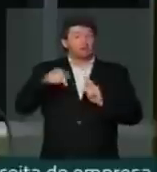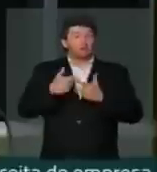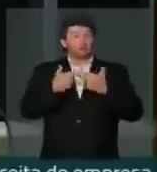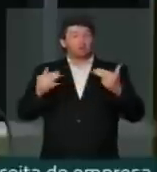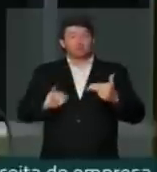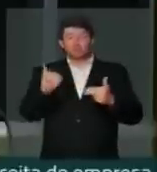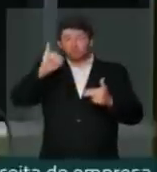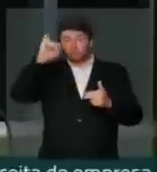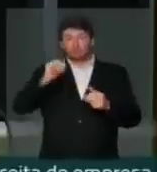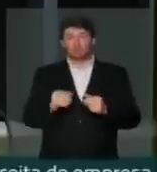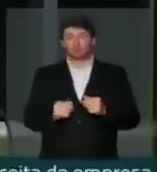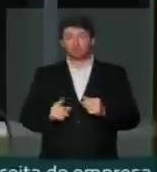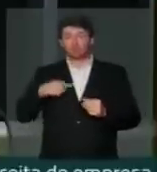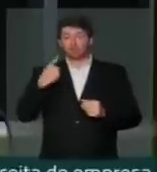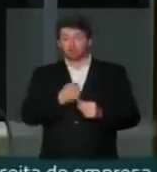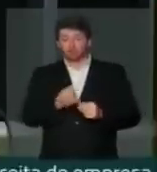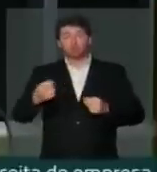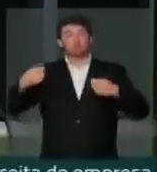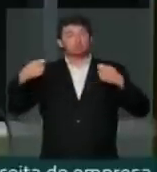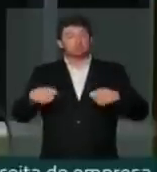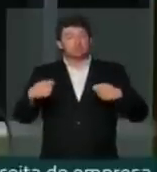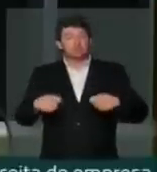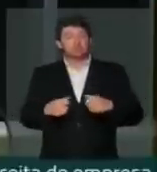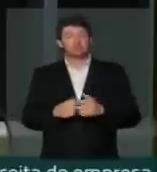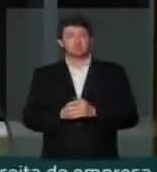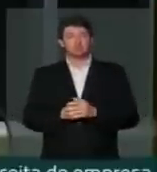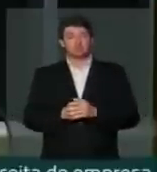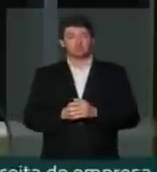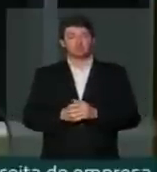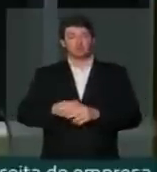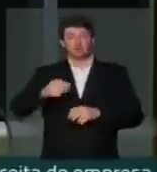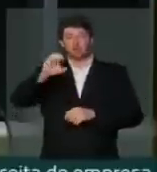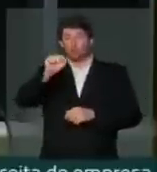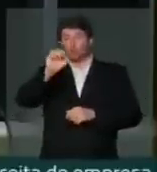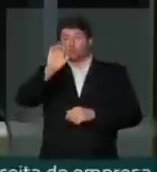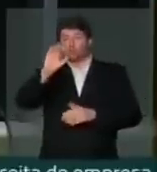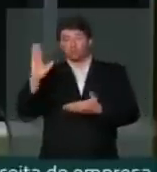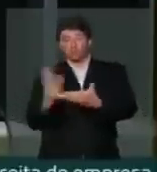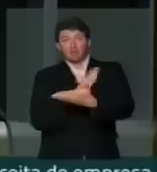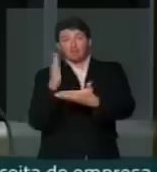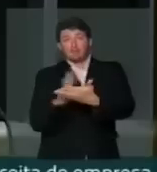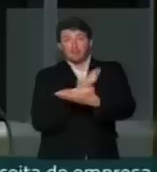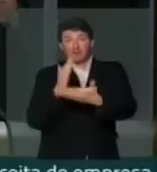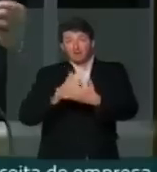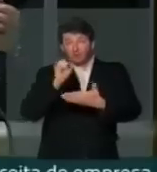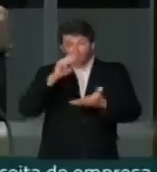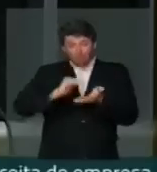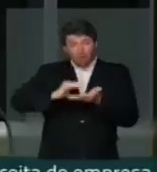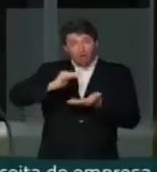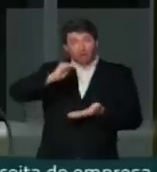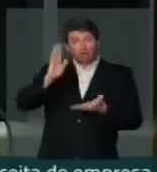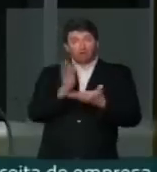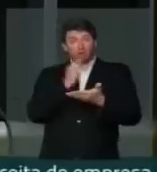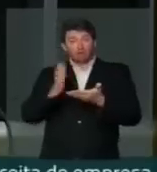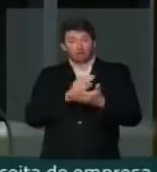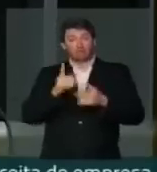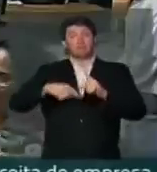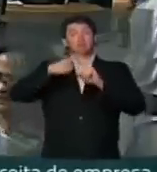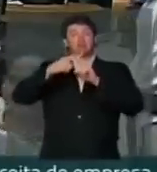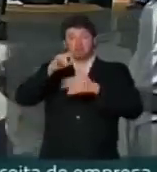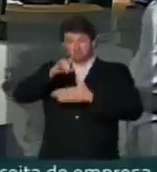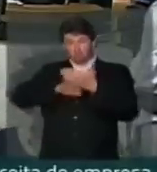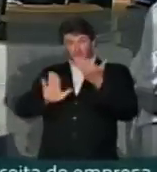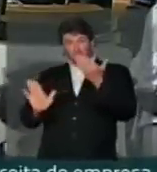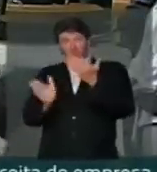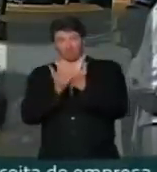fundamental. Nós temos mais de 80 páginas, sem contar, inclusive, os documentos